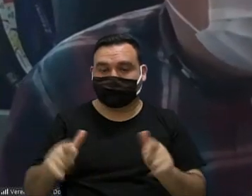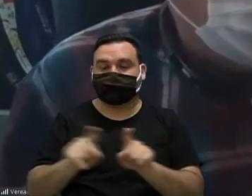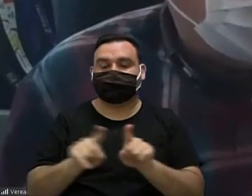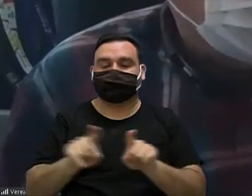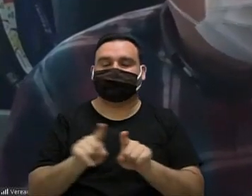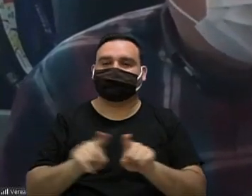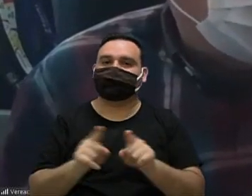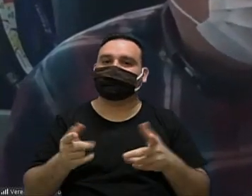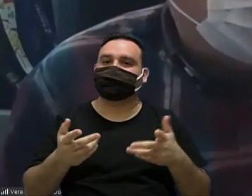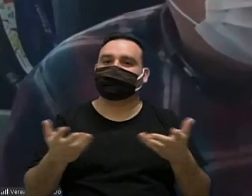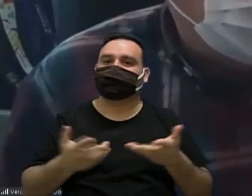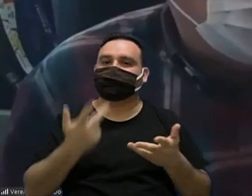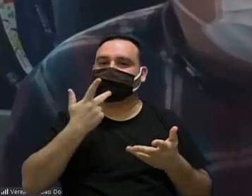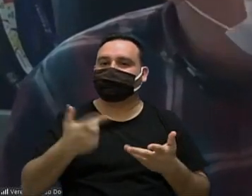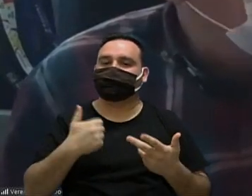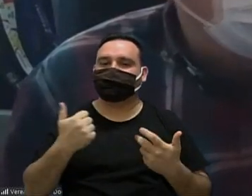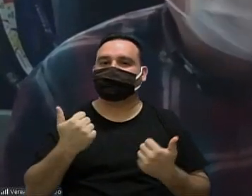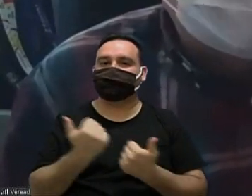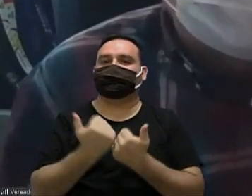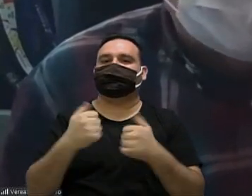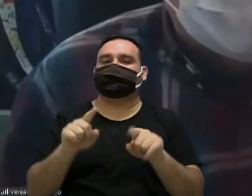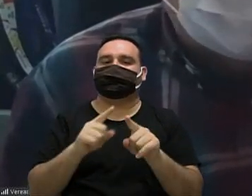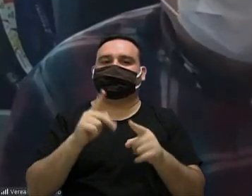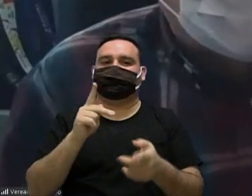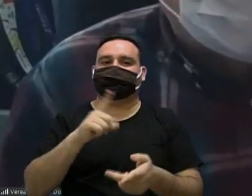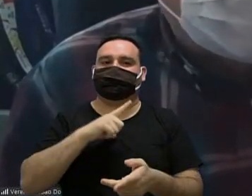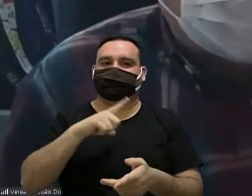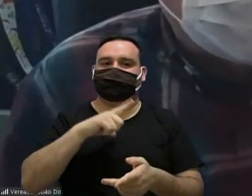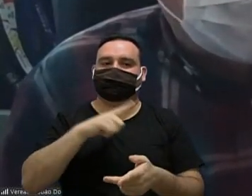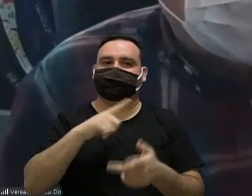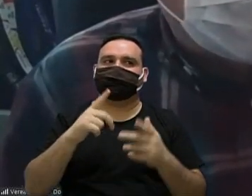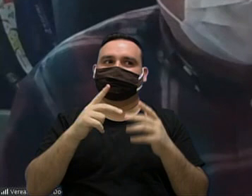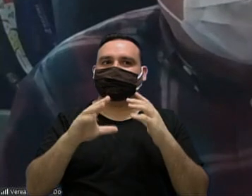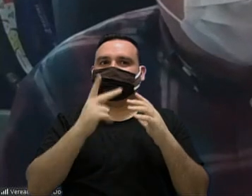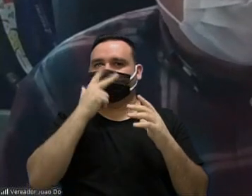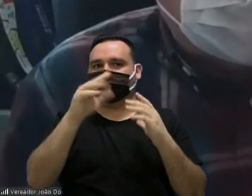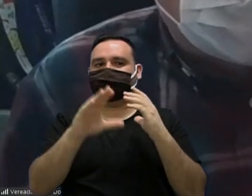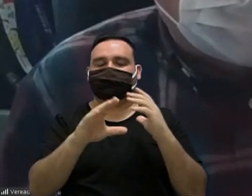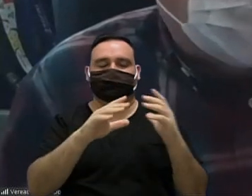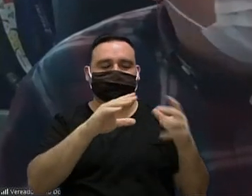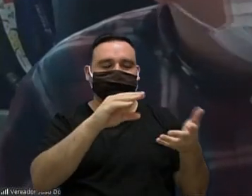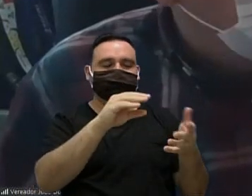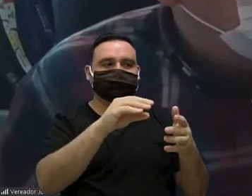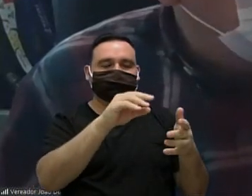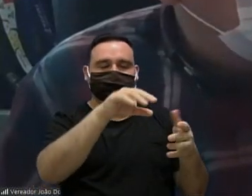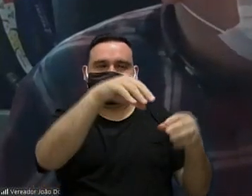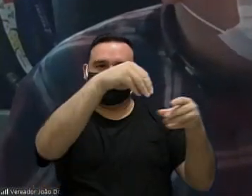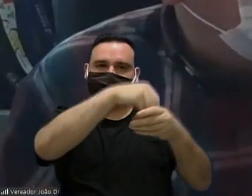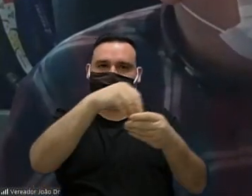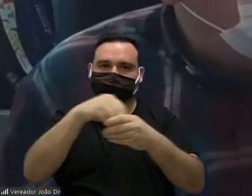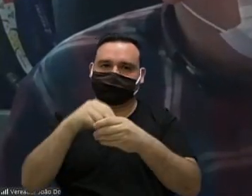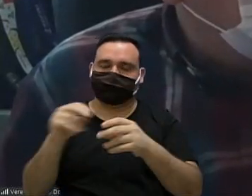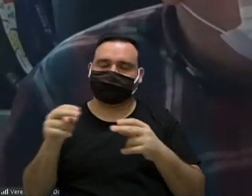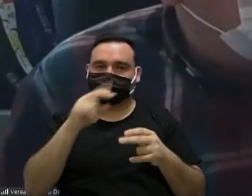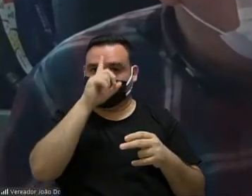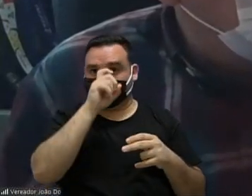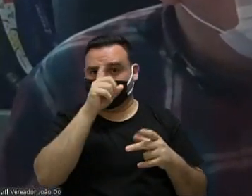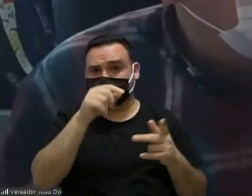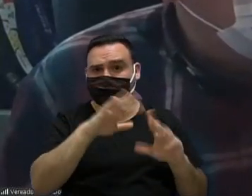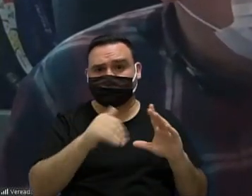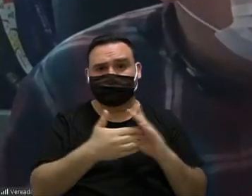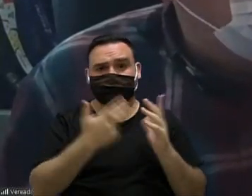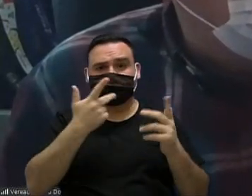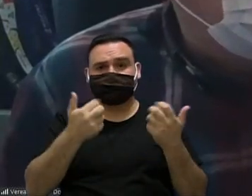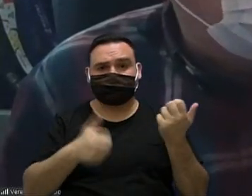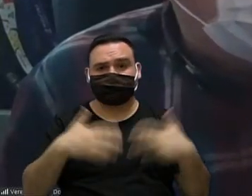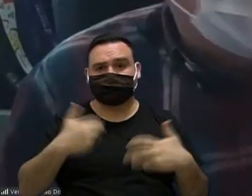inclusive favoravelmente que realmente existe uma desarticulação nas unidades básicas eu gostaria que o vereador pudesse manifestar no